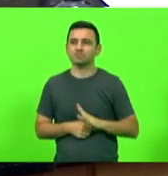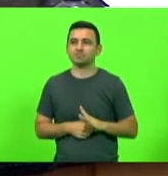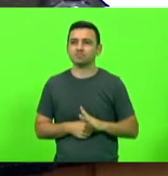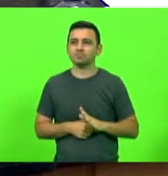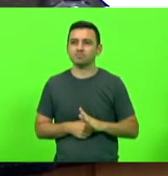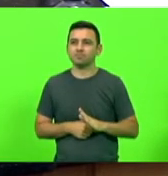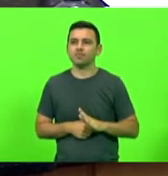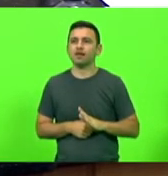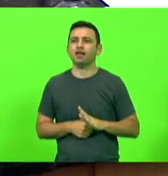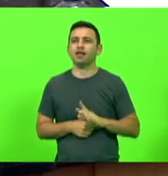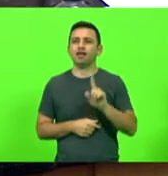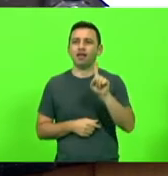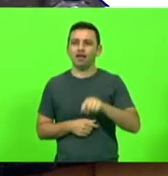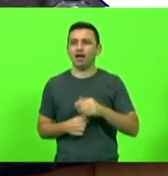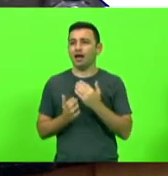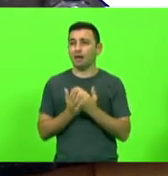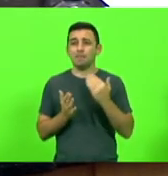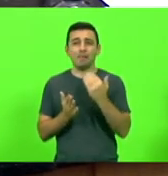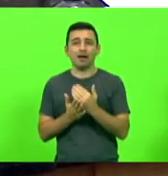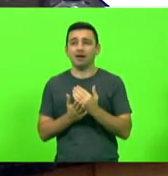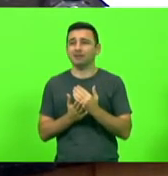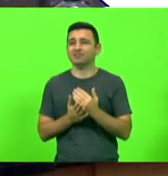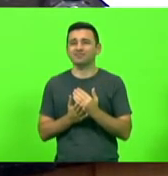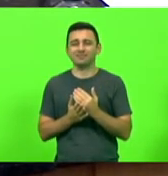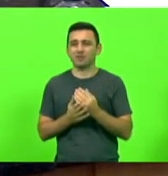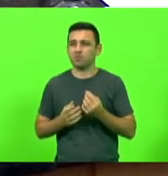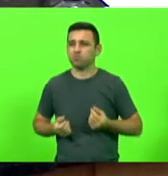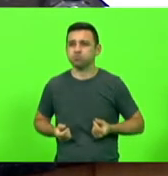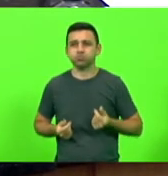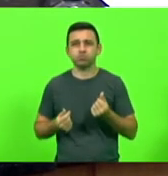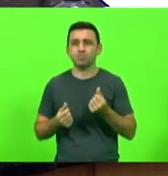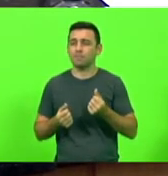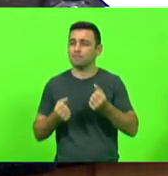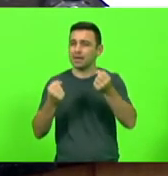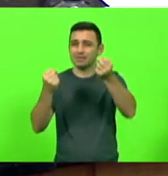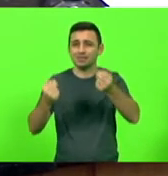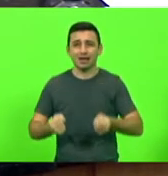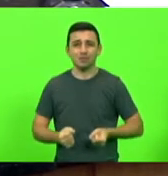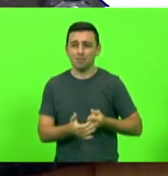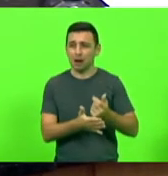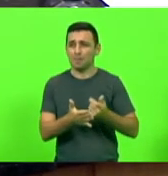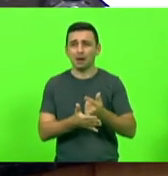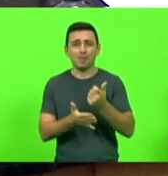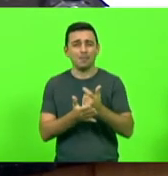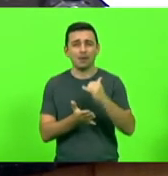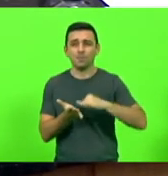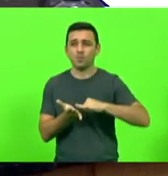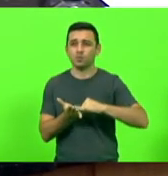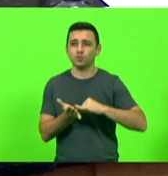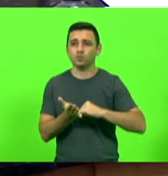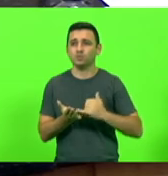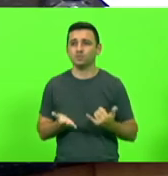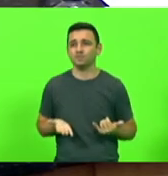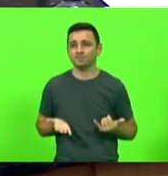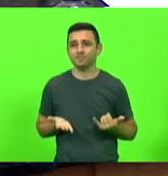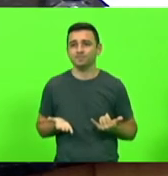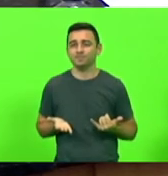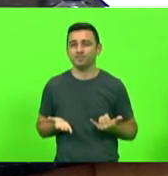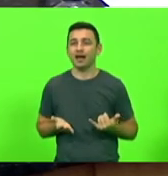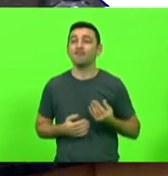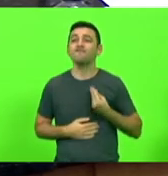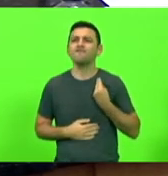fazer o Estado ficar cada vez mais pesado e custar mais para o brasileiro. Agora, será que a vida do brasileiro